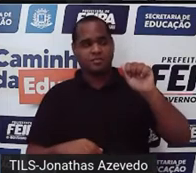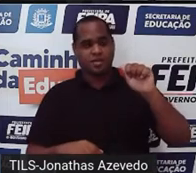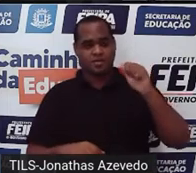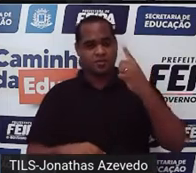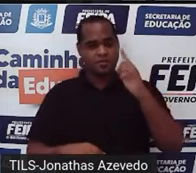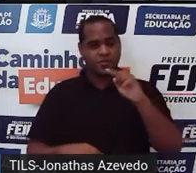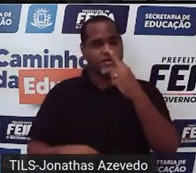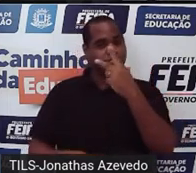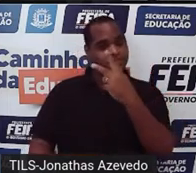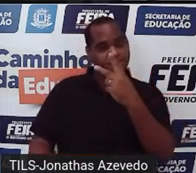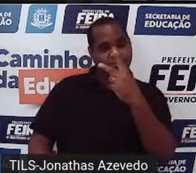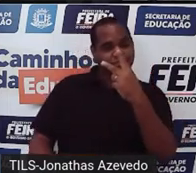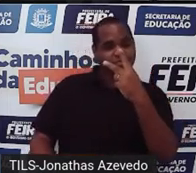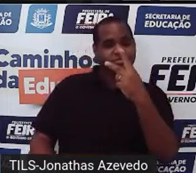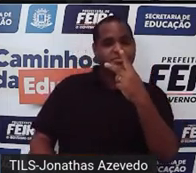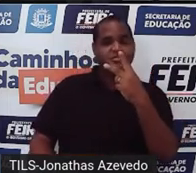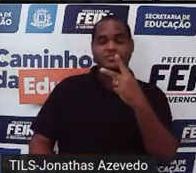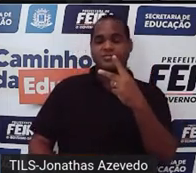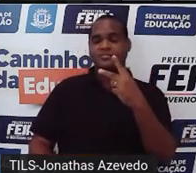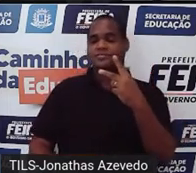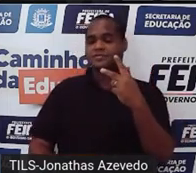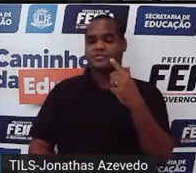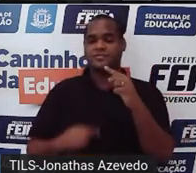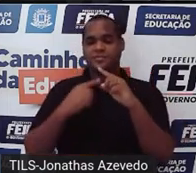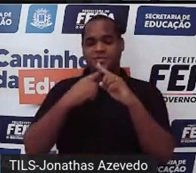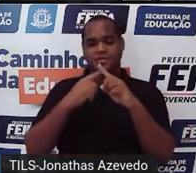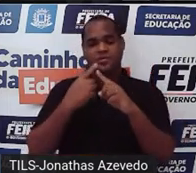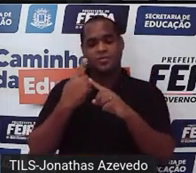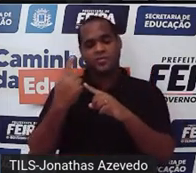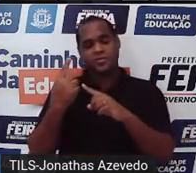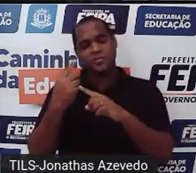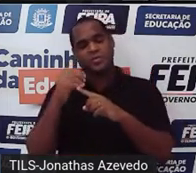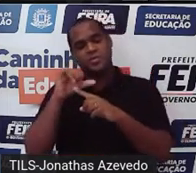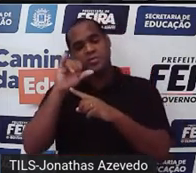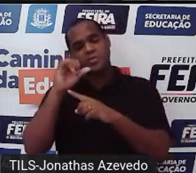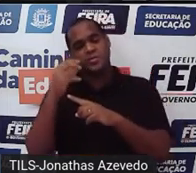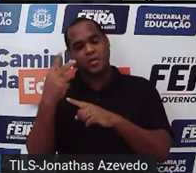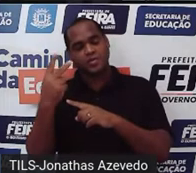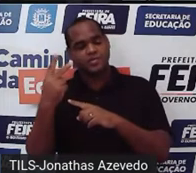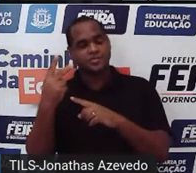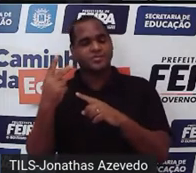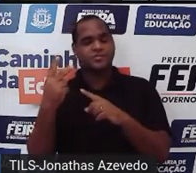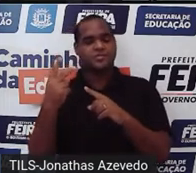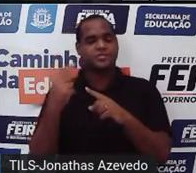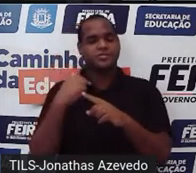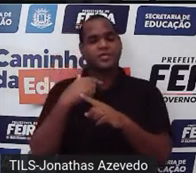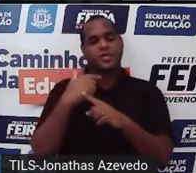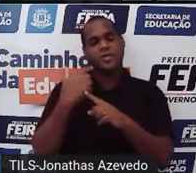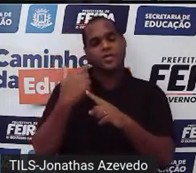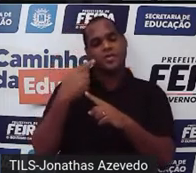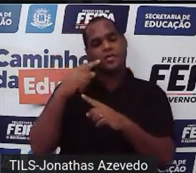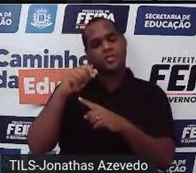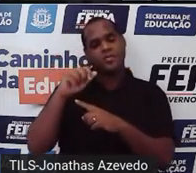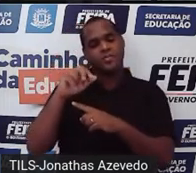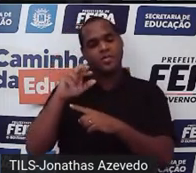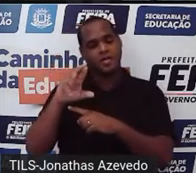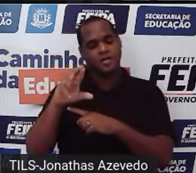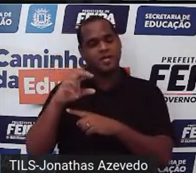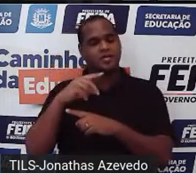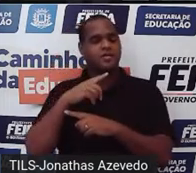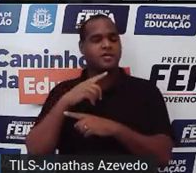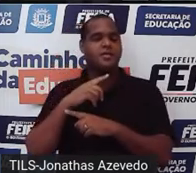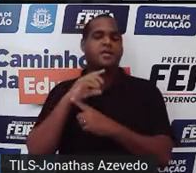par 1, 2, x igual a 1 e y igual a 2? Ou é o par que está na letra B,